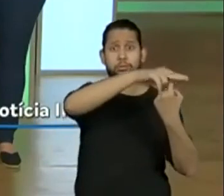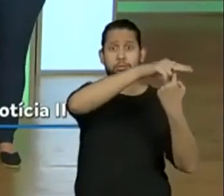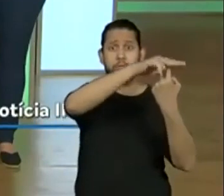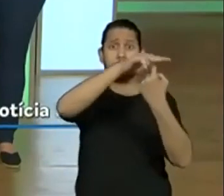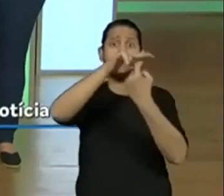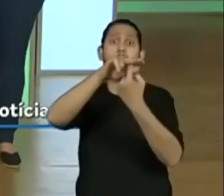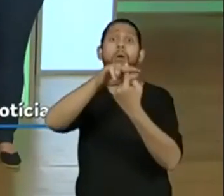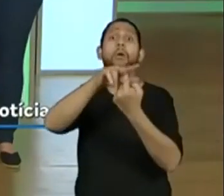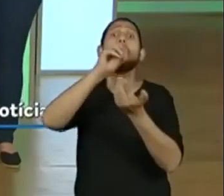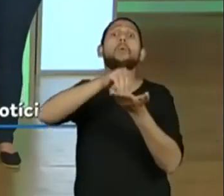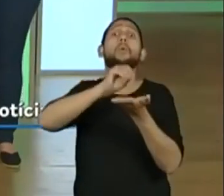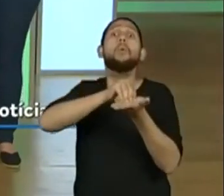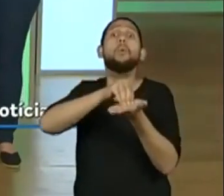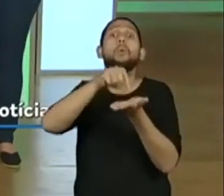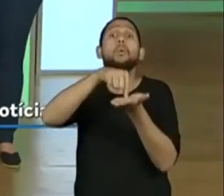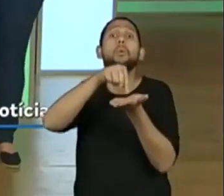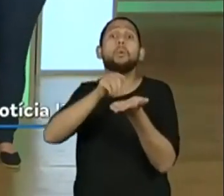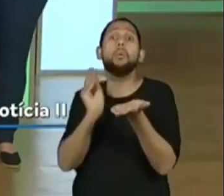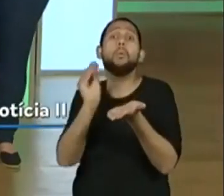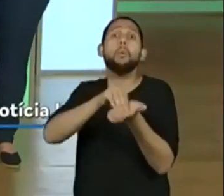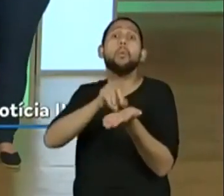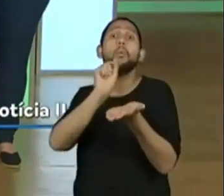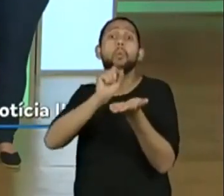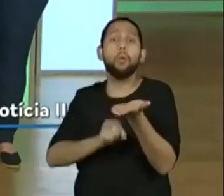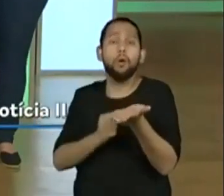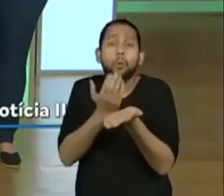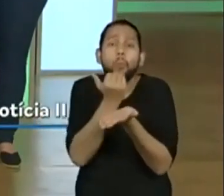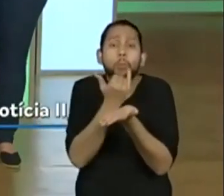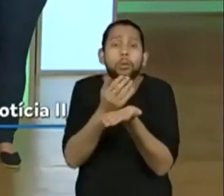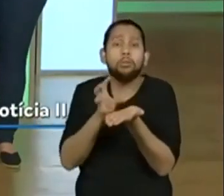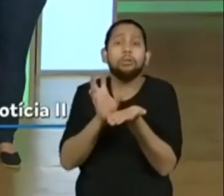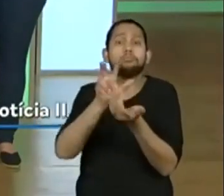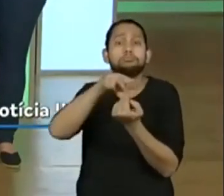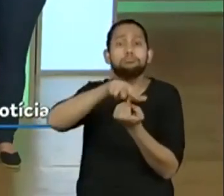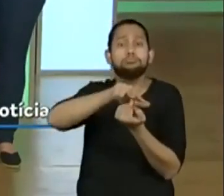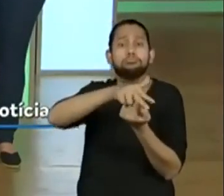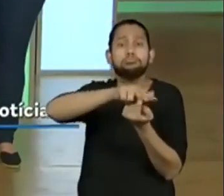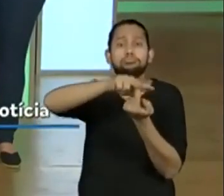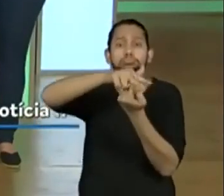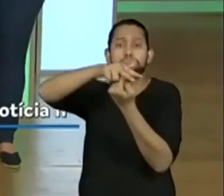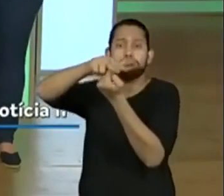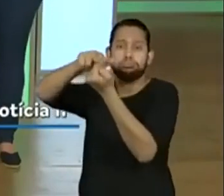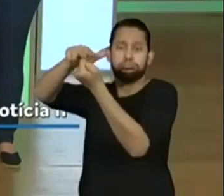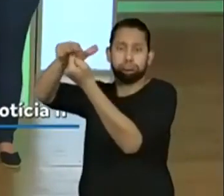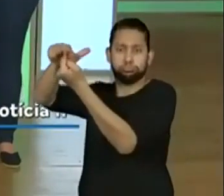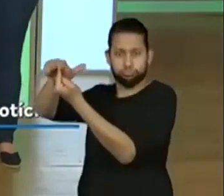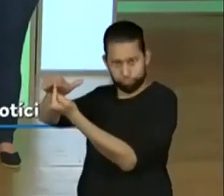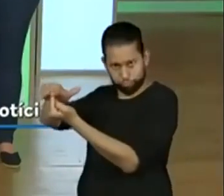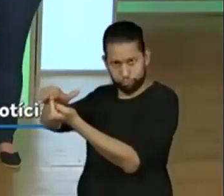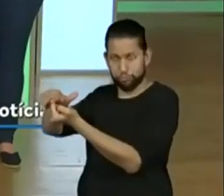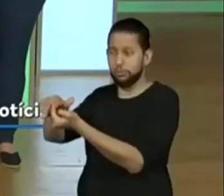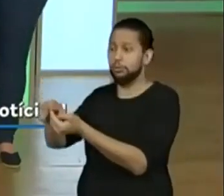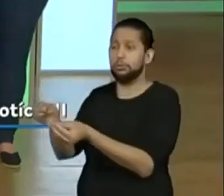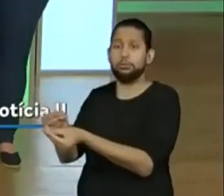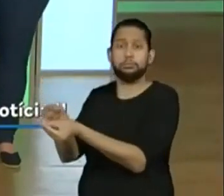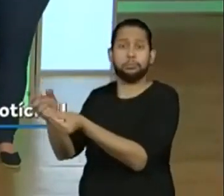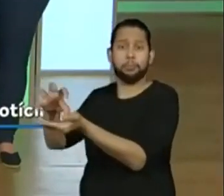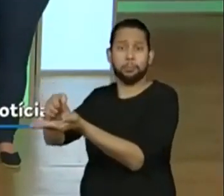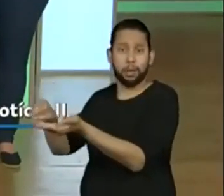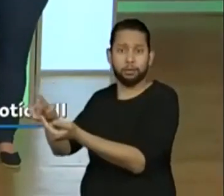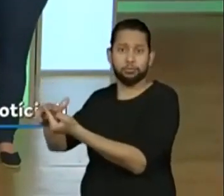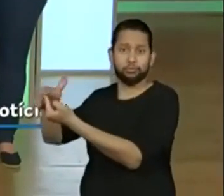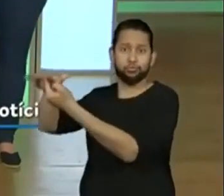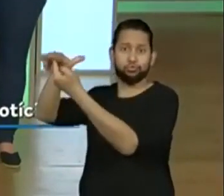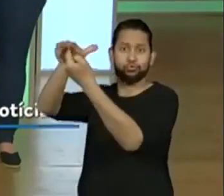agora inovaram fazendo essa entrega de livros por conta da pandemia, por conta que muitos lugares até ficaram